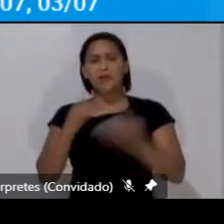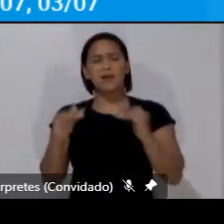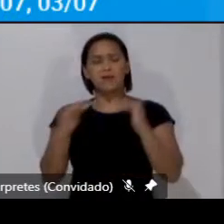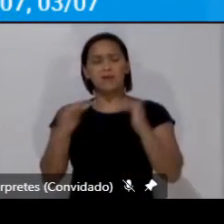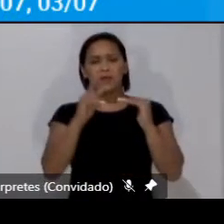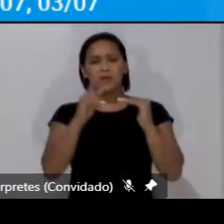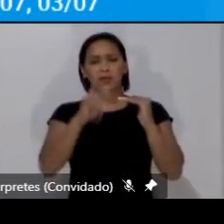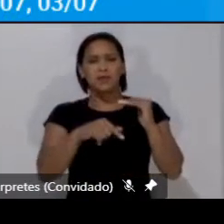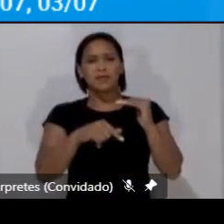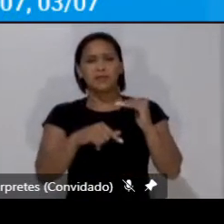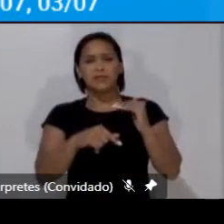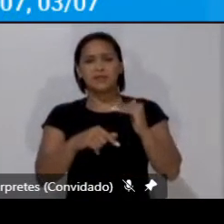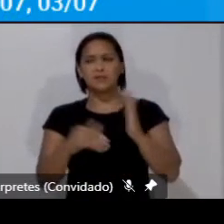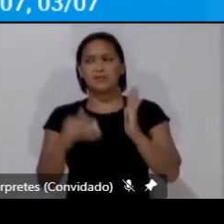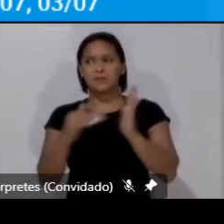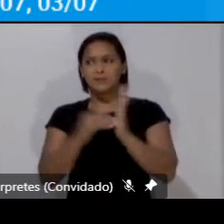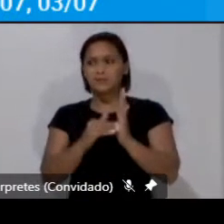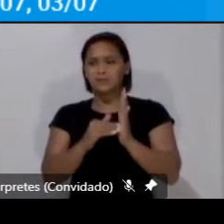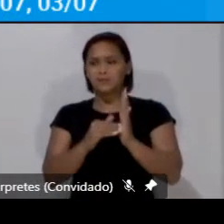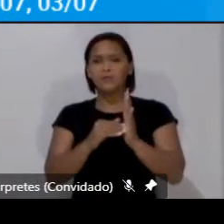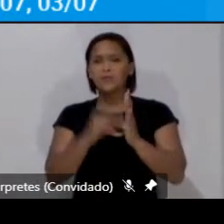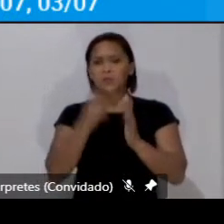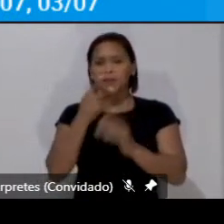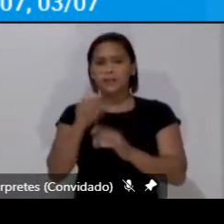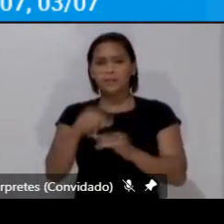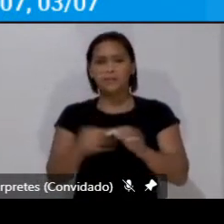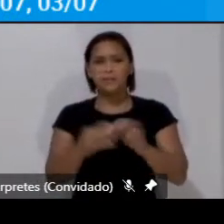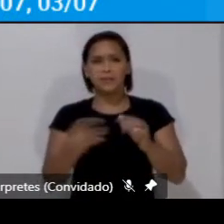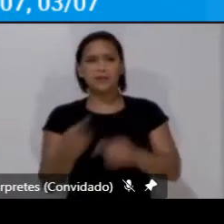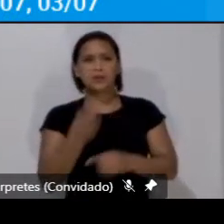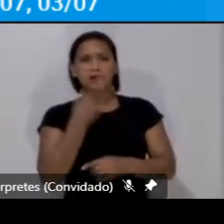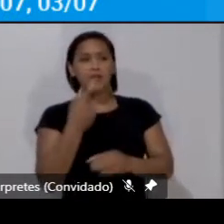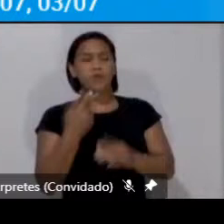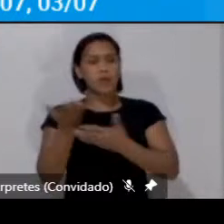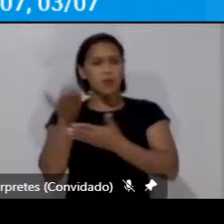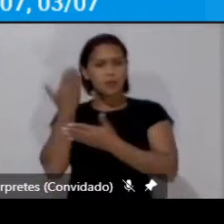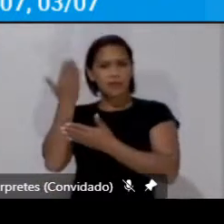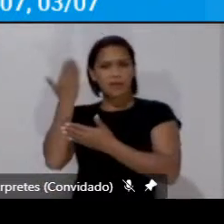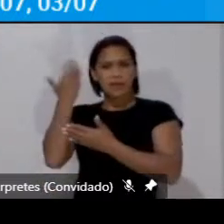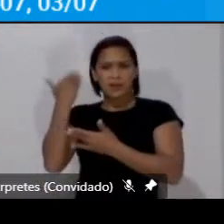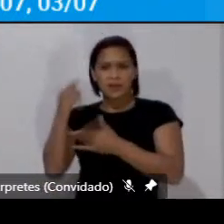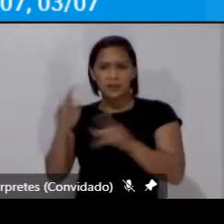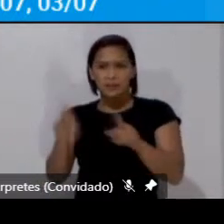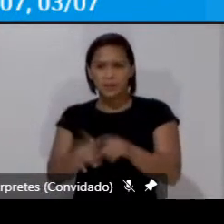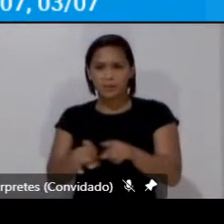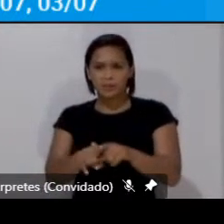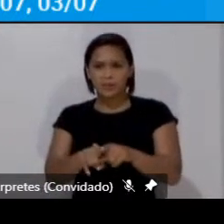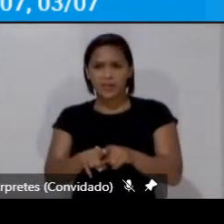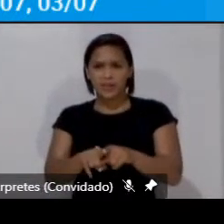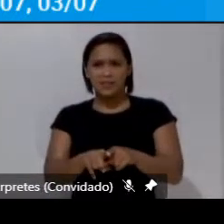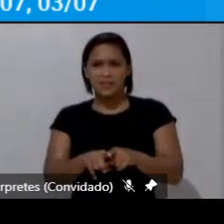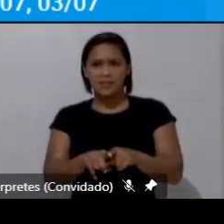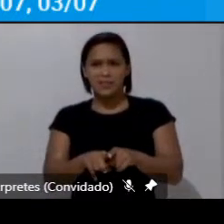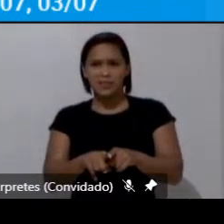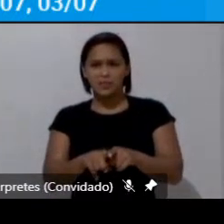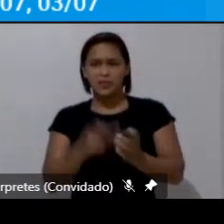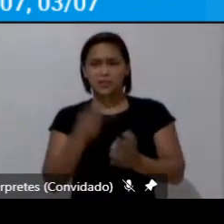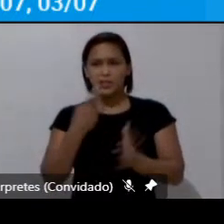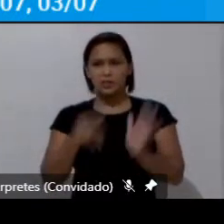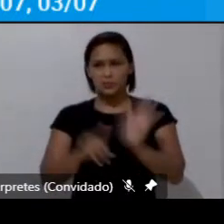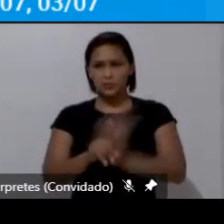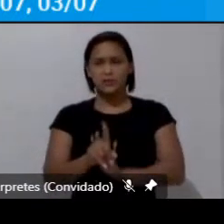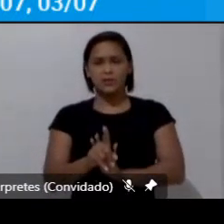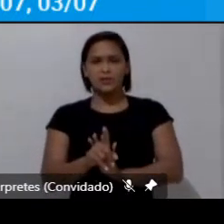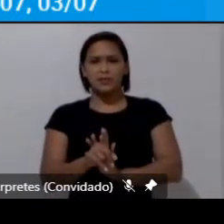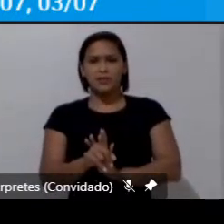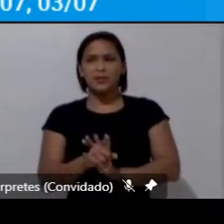delimitando, eu queria fazer uma retrospectiva de como a mobilidade foi ao